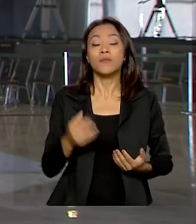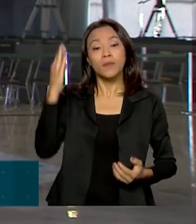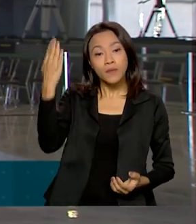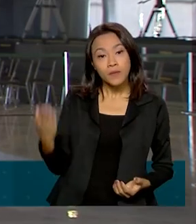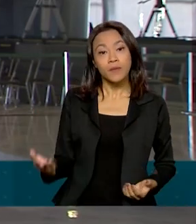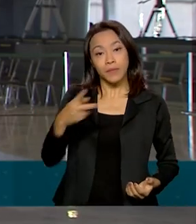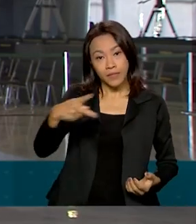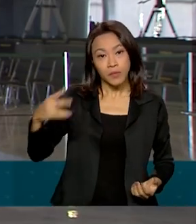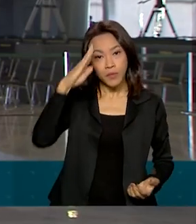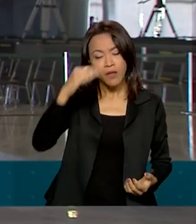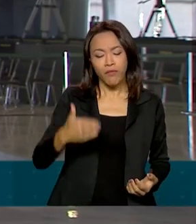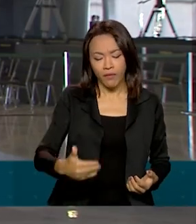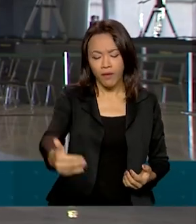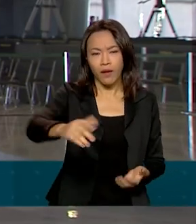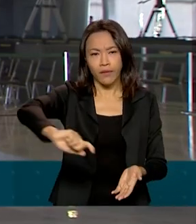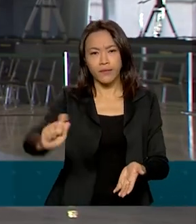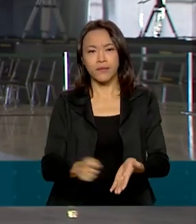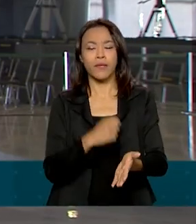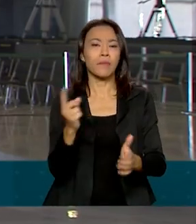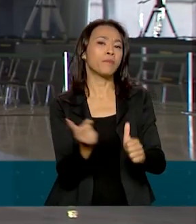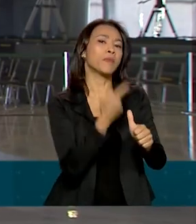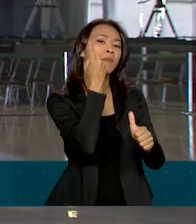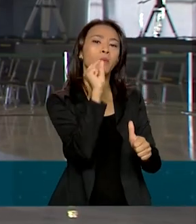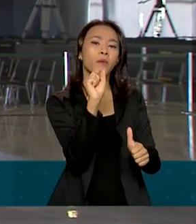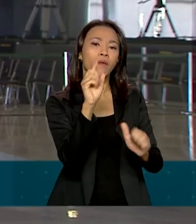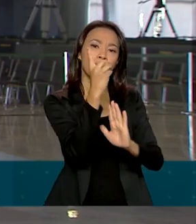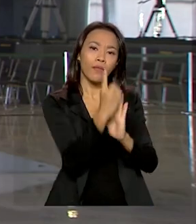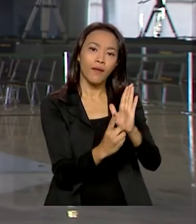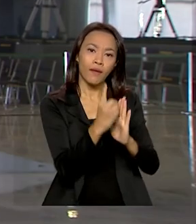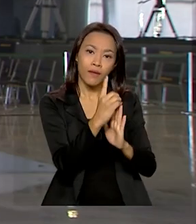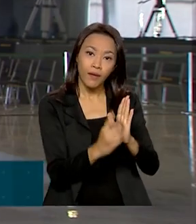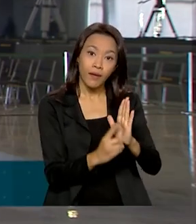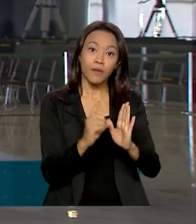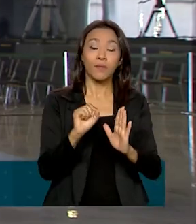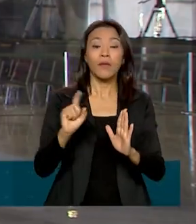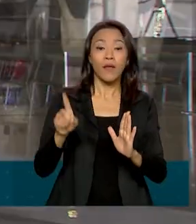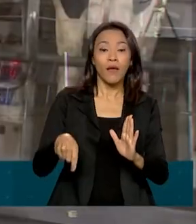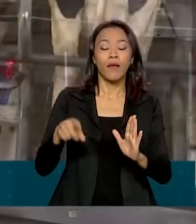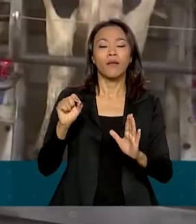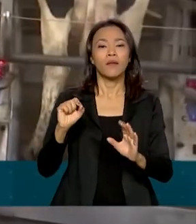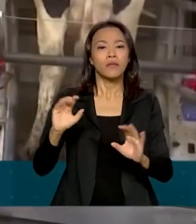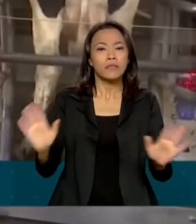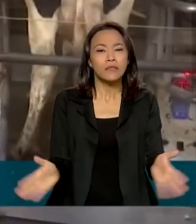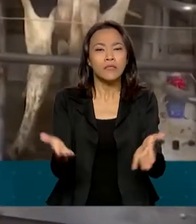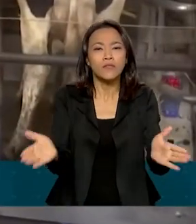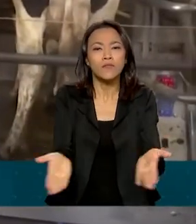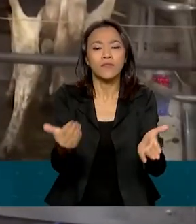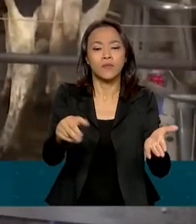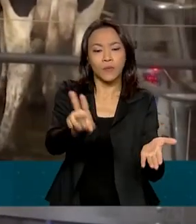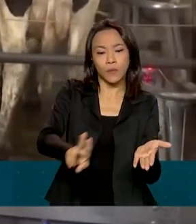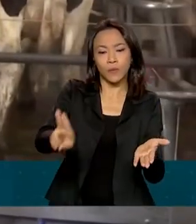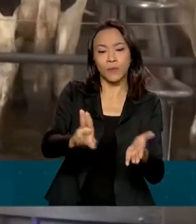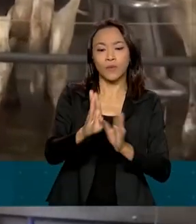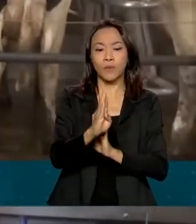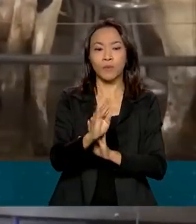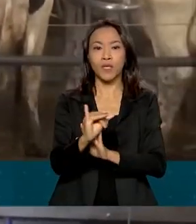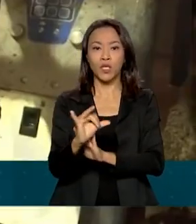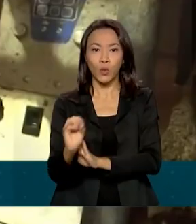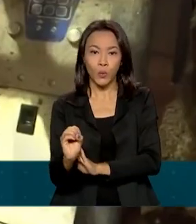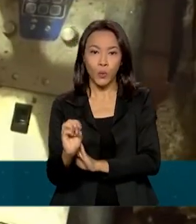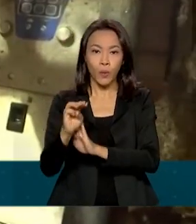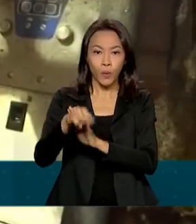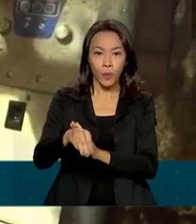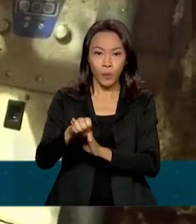assinar primeiro um decreto que institui a estratégia federal de incentivo ao uso do biogás e do